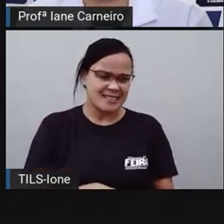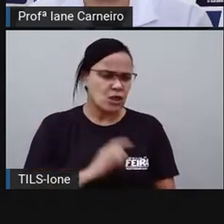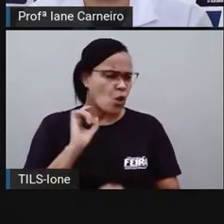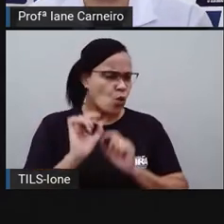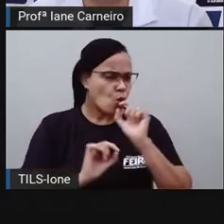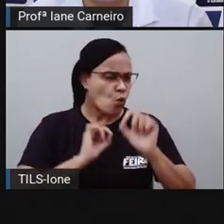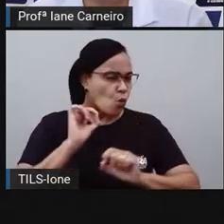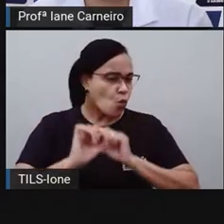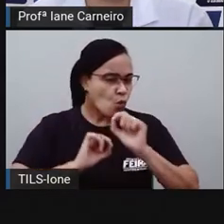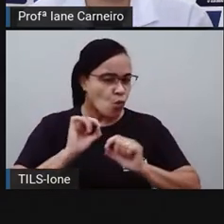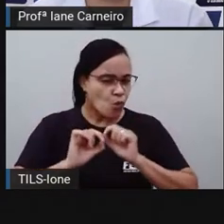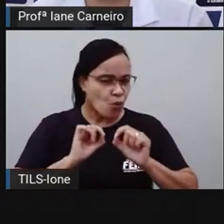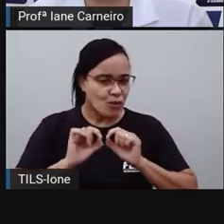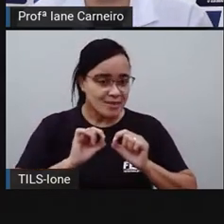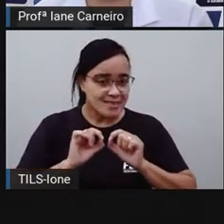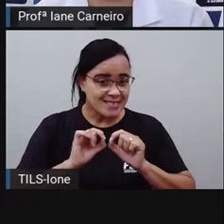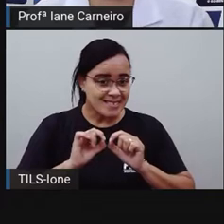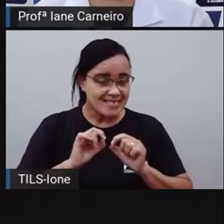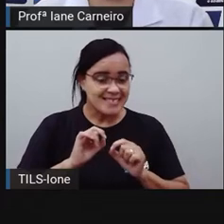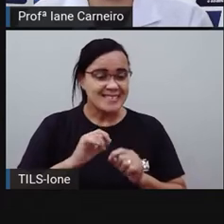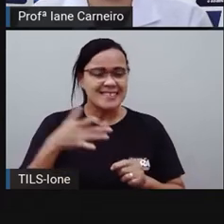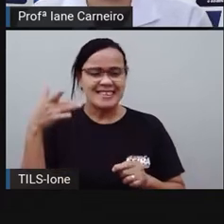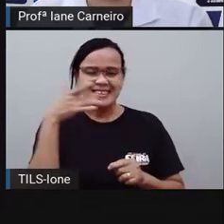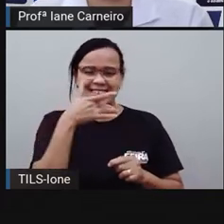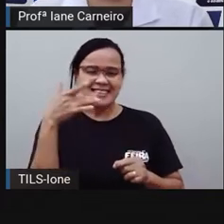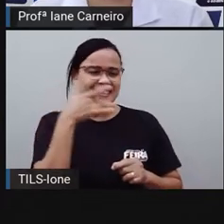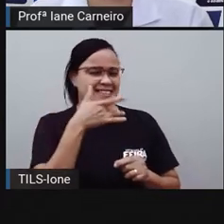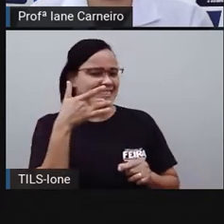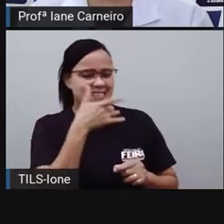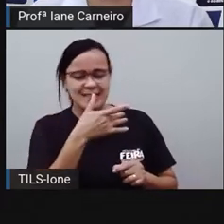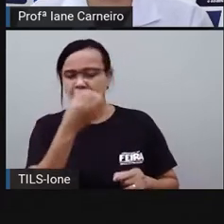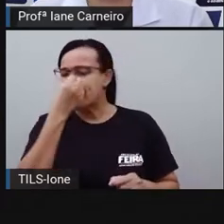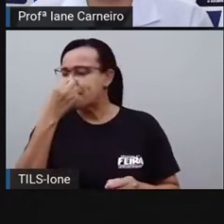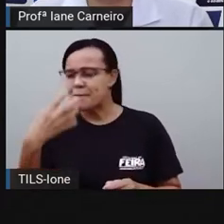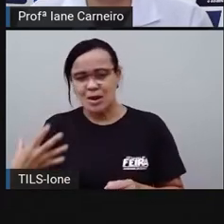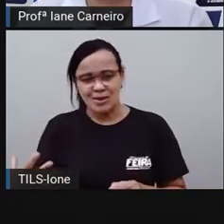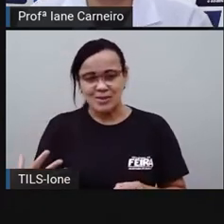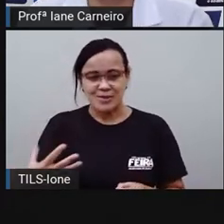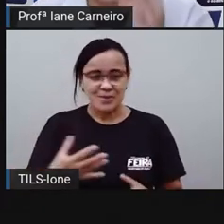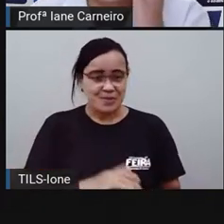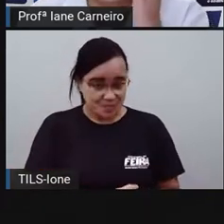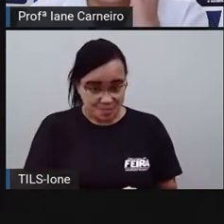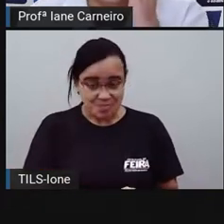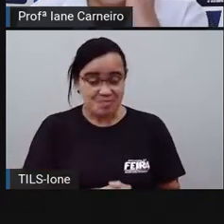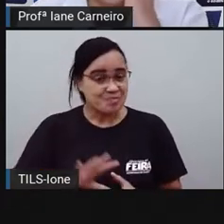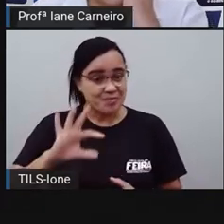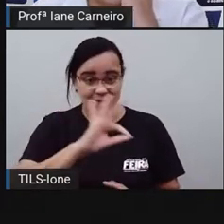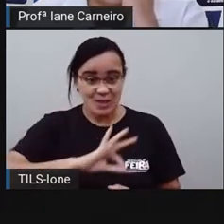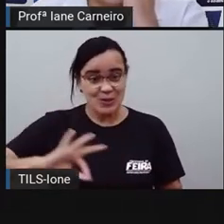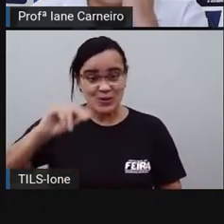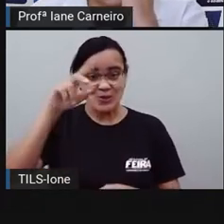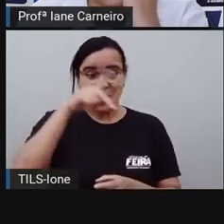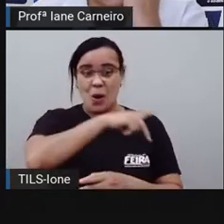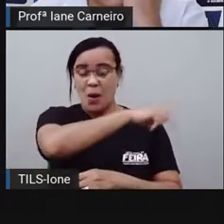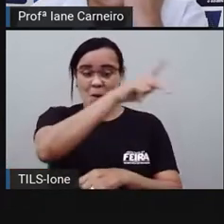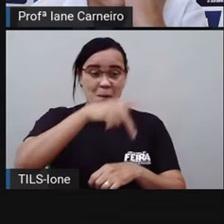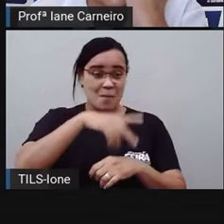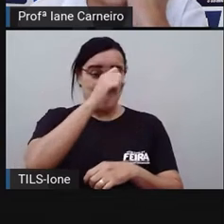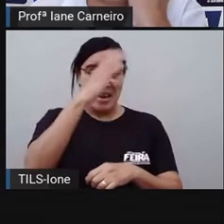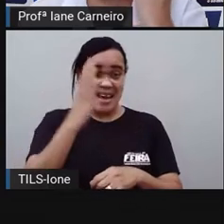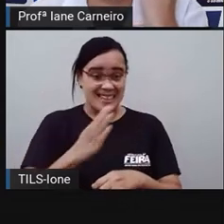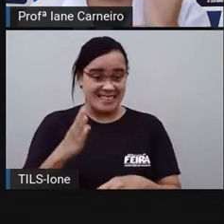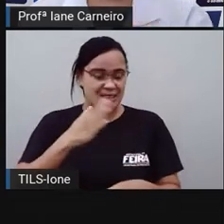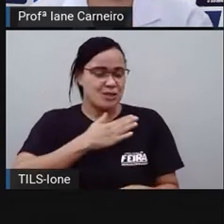receita? Hum, delícia, ó! A queridinha do Brasil, né? As coxinhas.